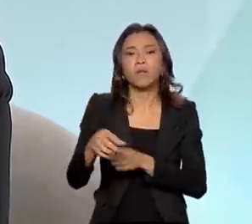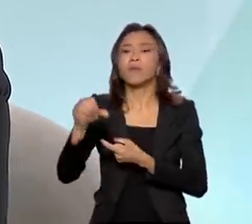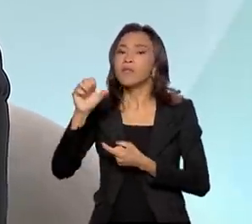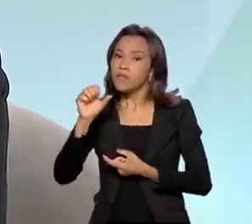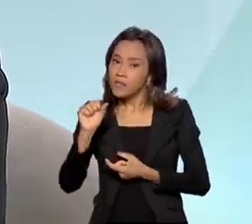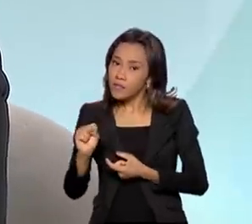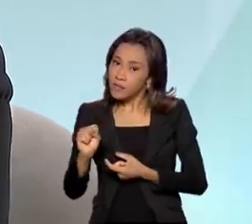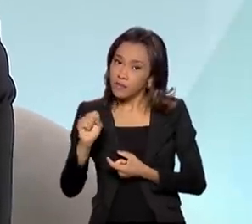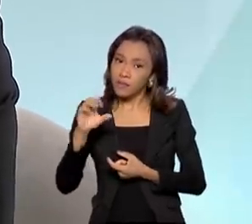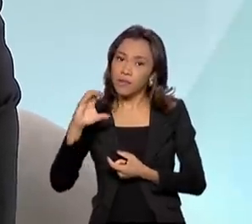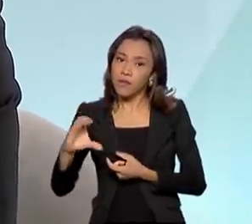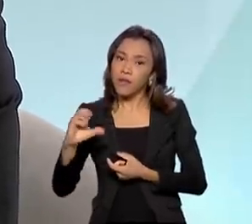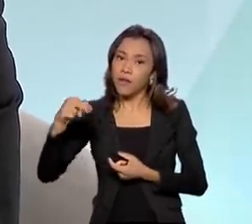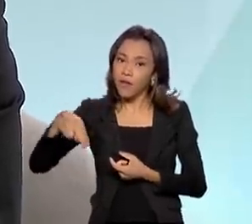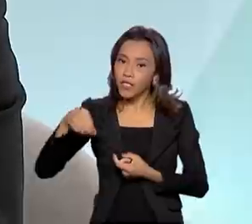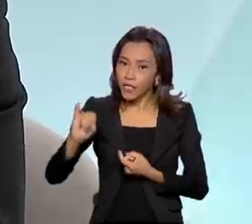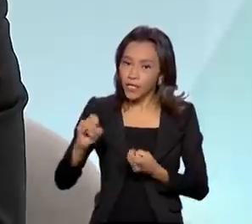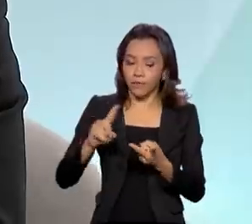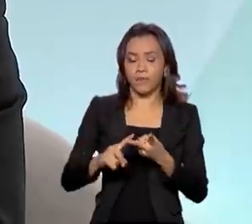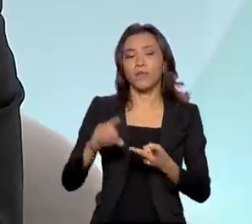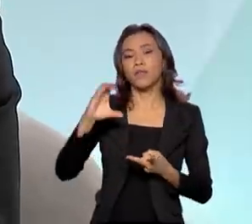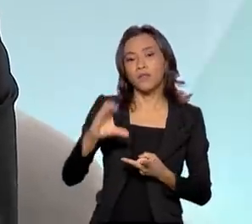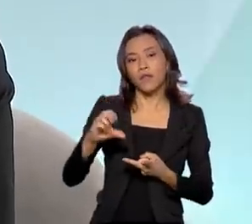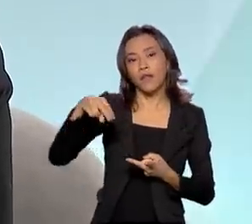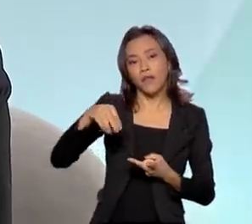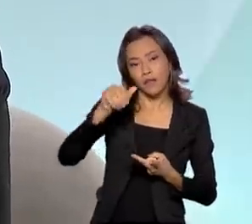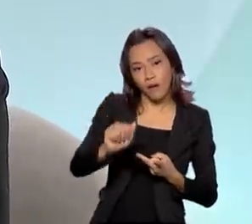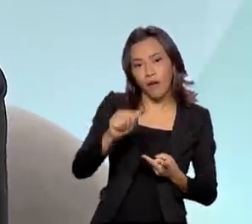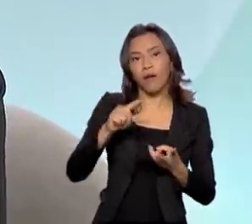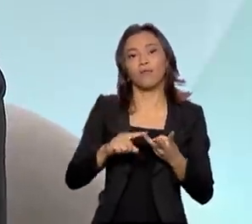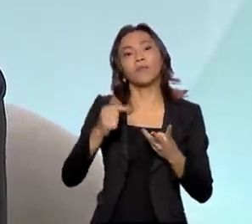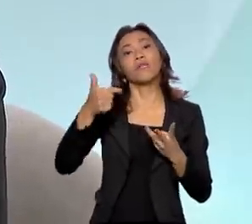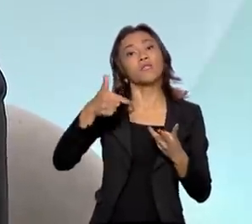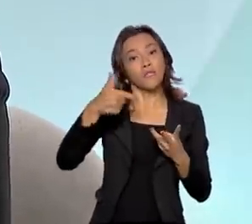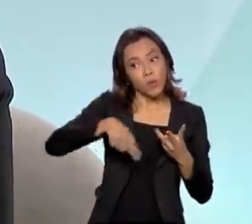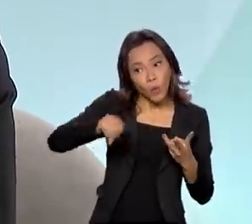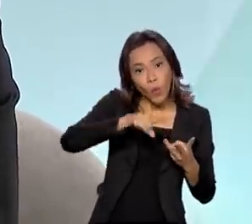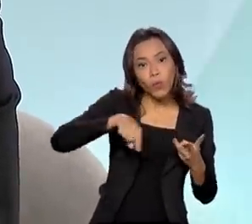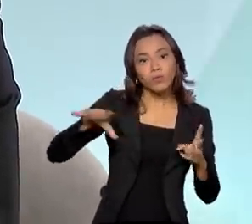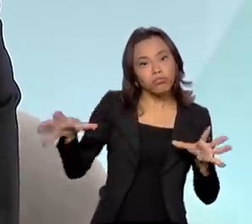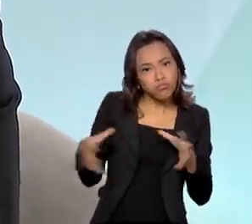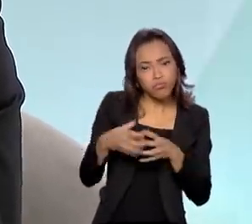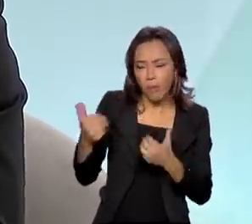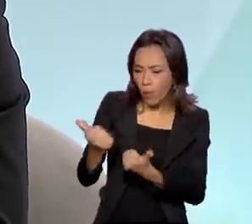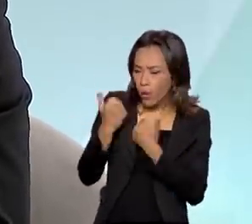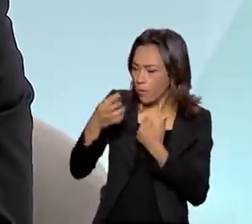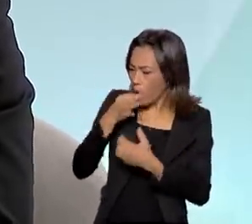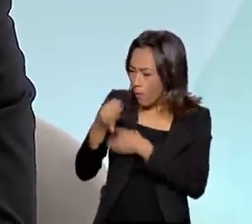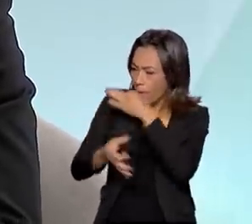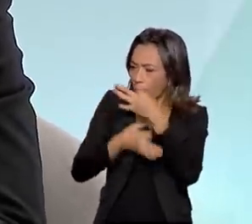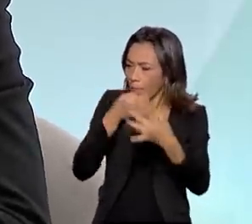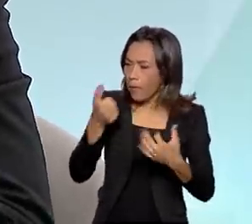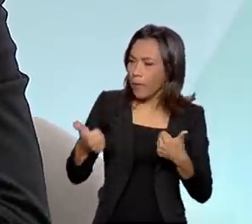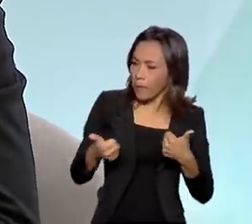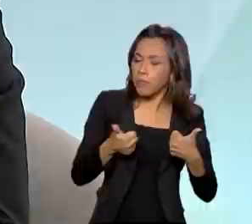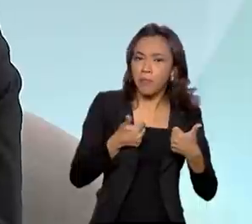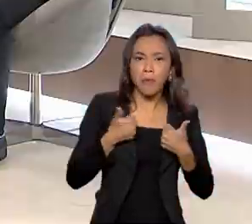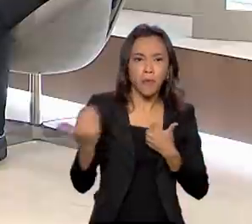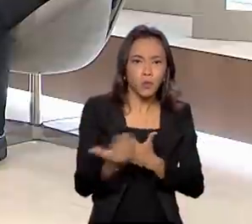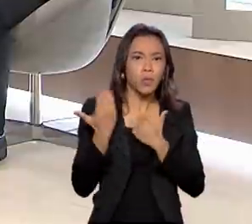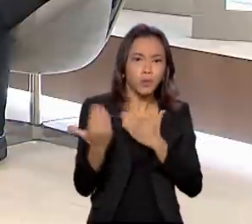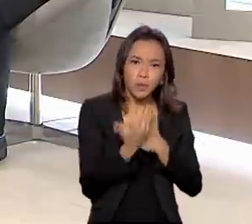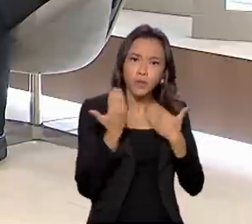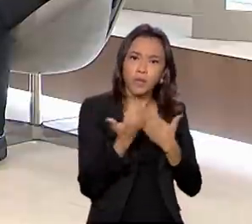a CNC, a CNA, todos colaboraram de forma muito eficaz. E com isso, a gente também conseguiu